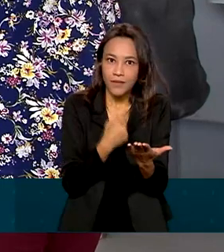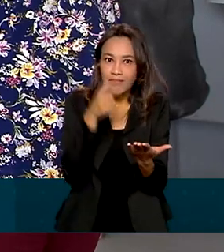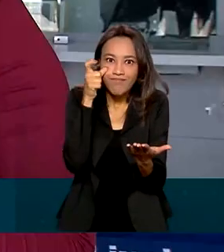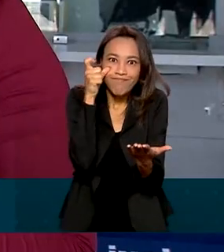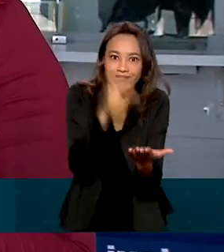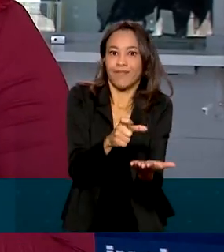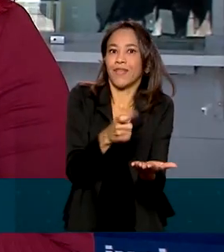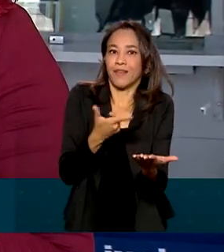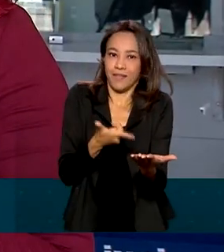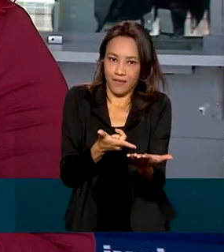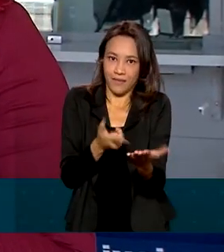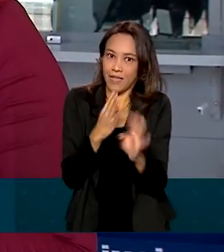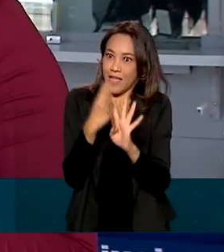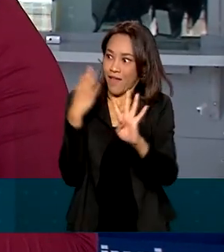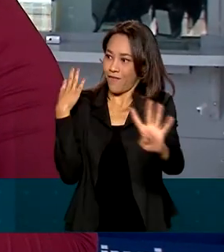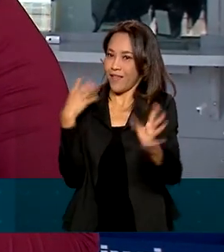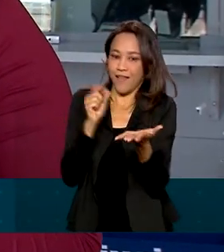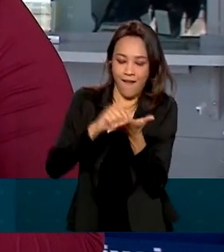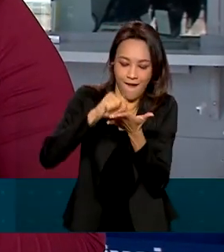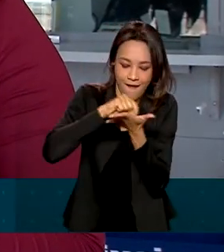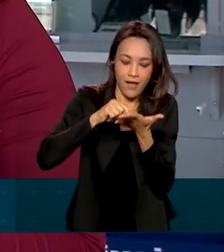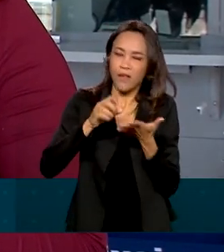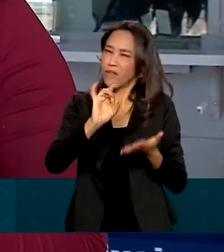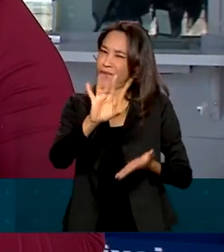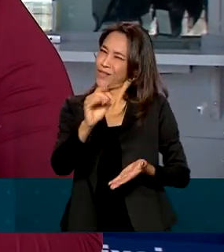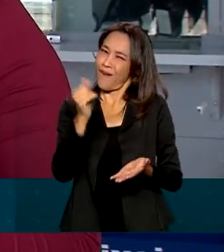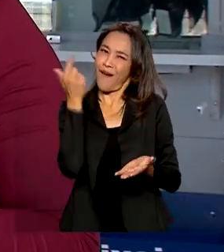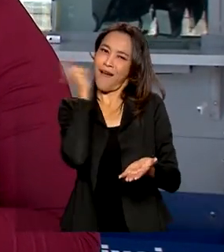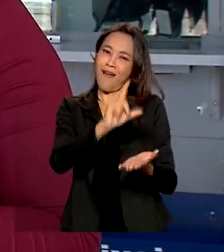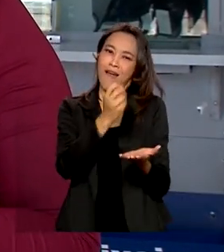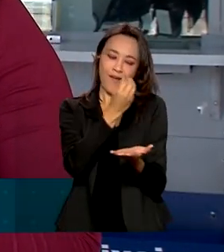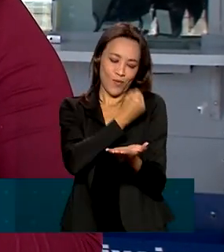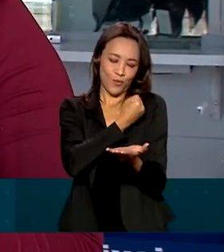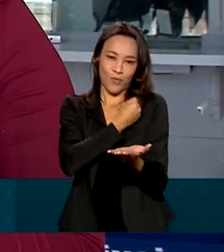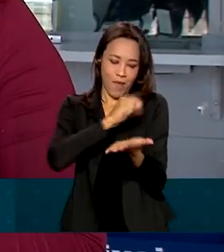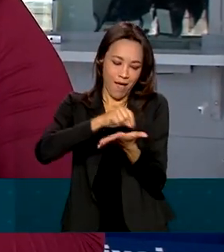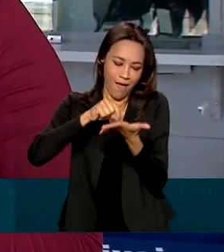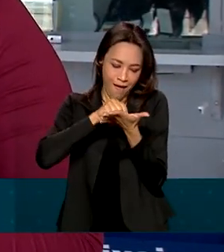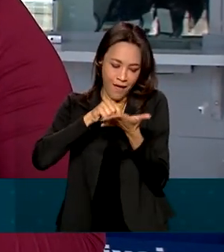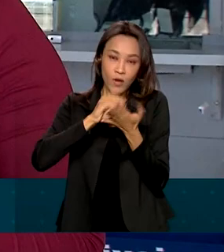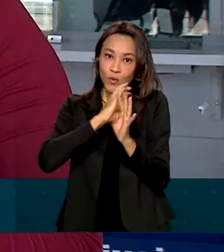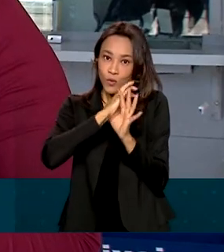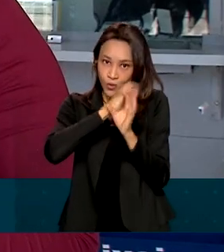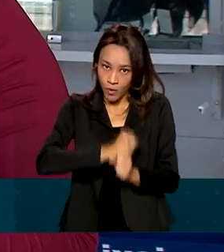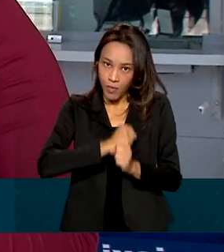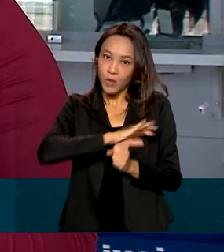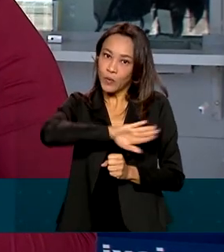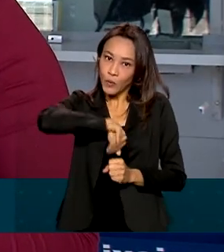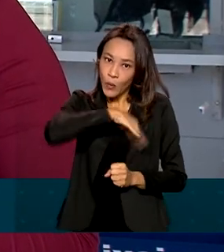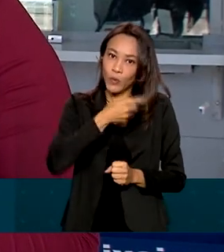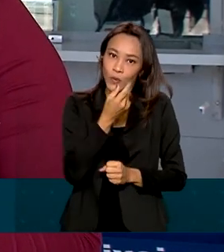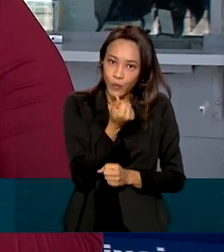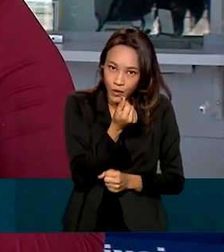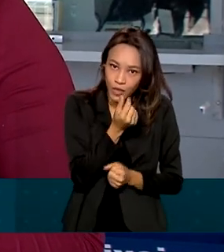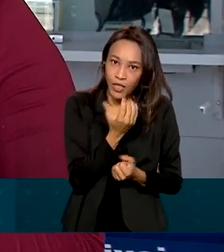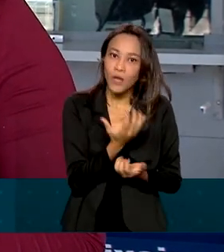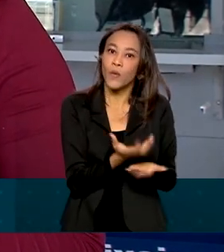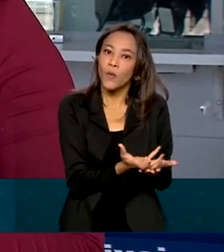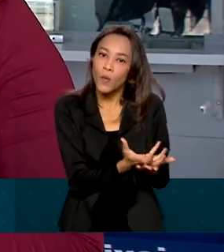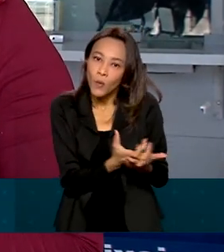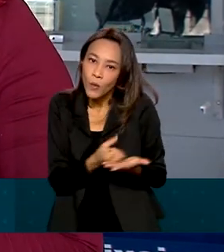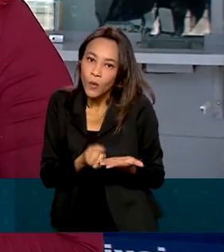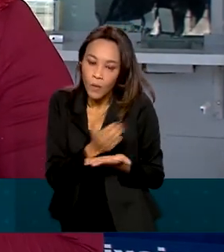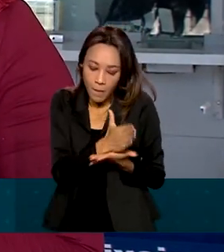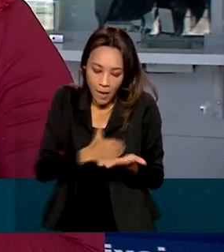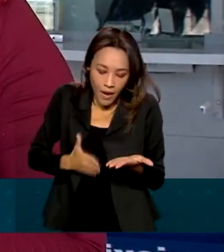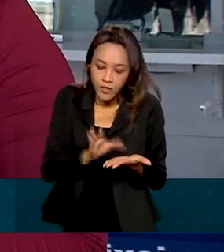jogo. Mas não é só quem acerta os números que ganha com a aposta. Do valor total do dinheiro arrecadado pela loteria, uma parte